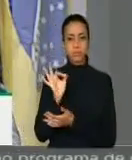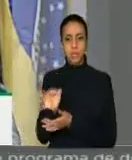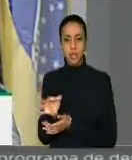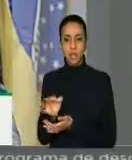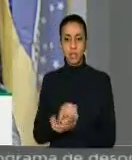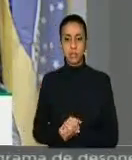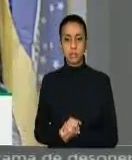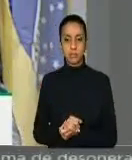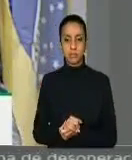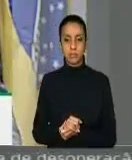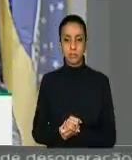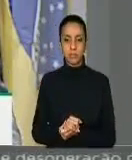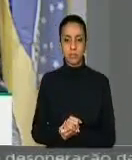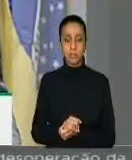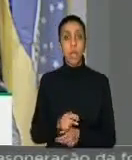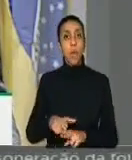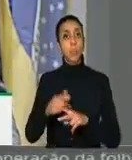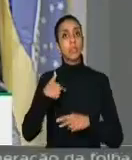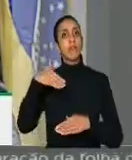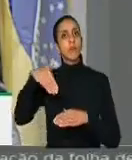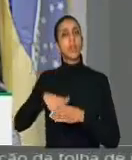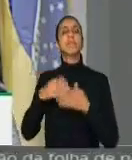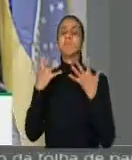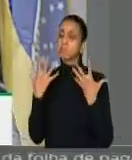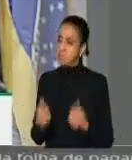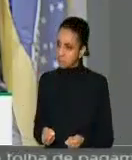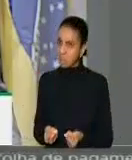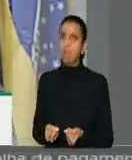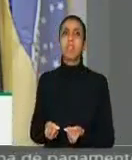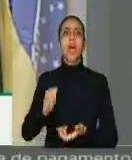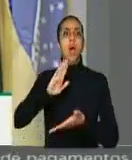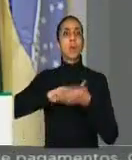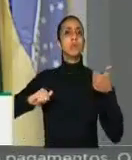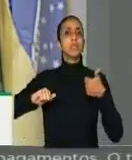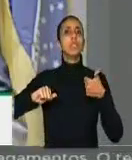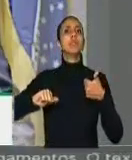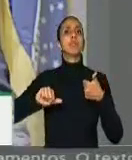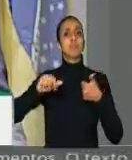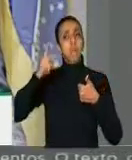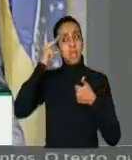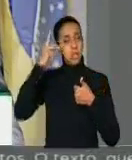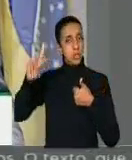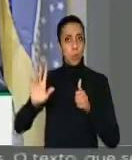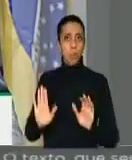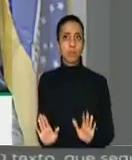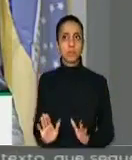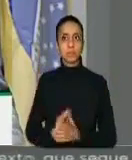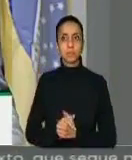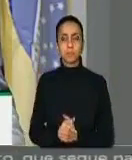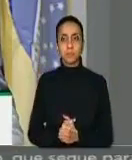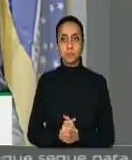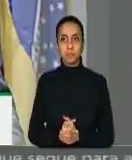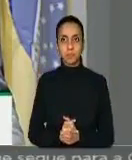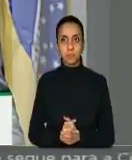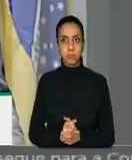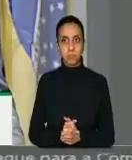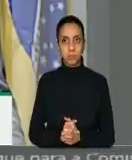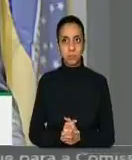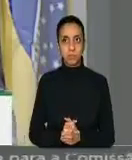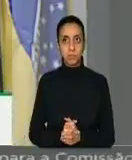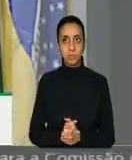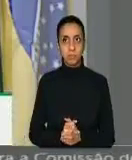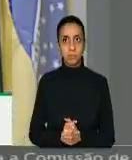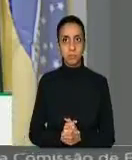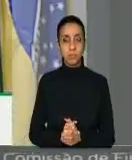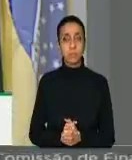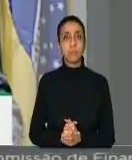tranquilidade, votei pela admissibilidade do impeachment de Dilma, porque crimes ela tinha cometido. Assim o fiz